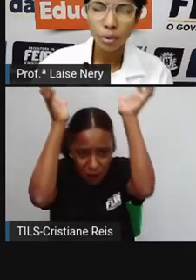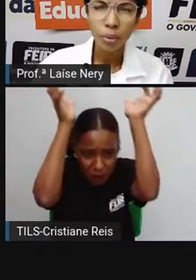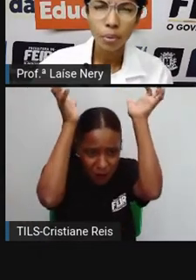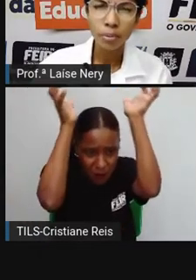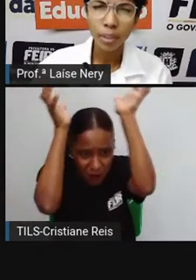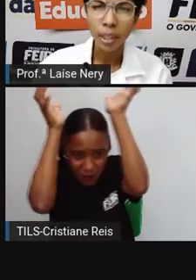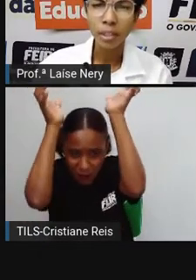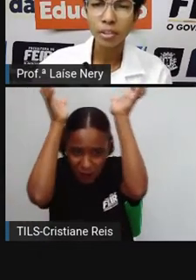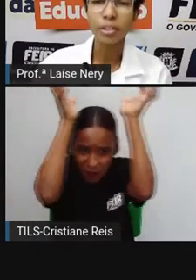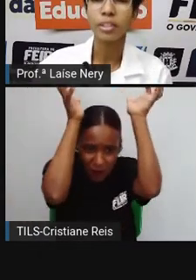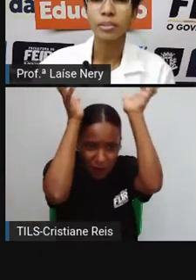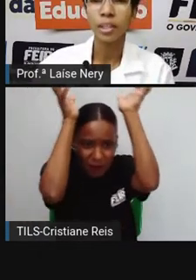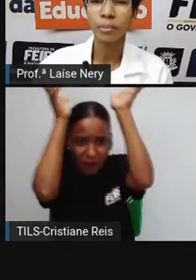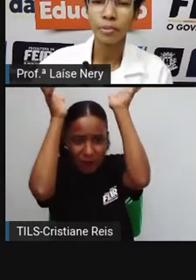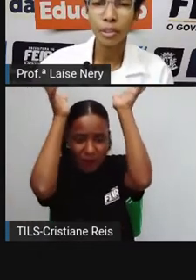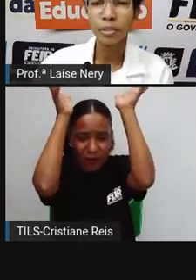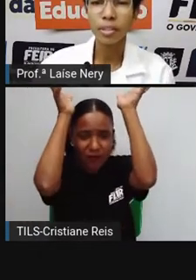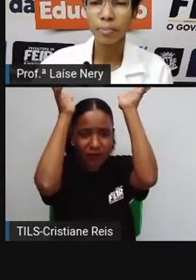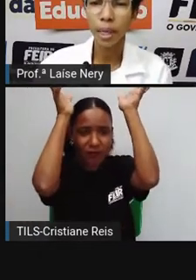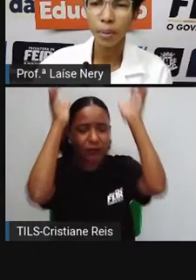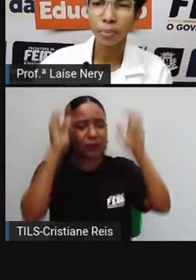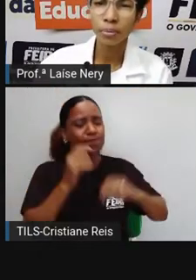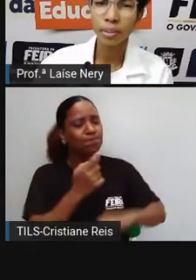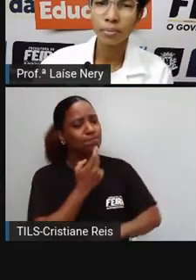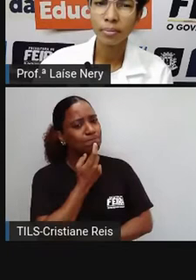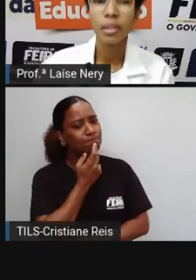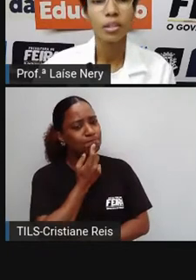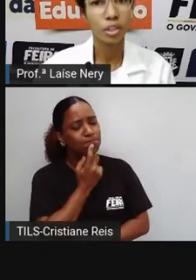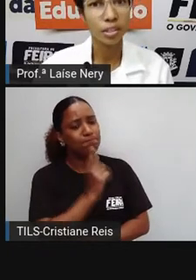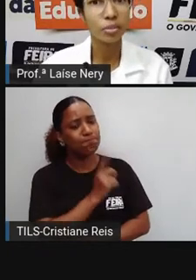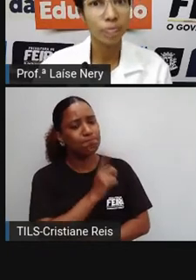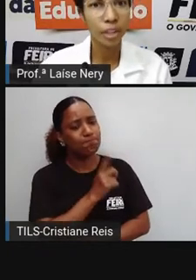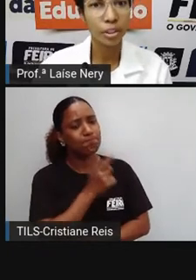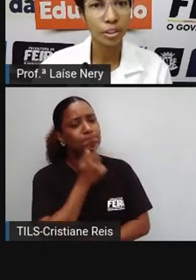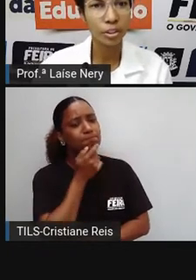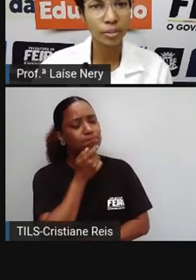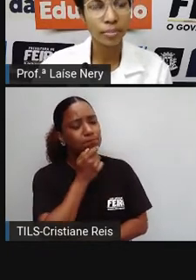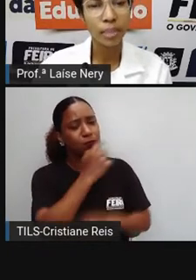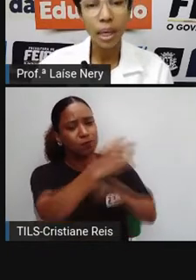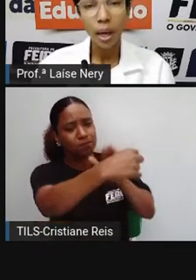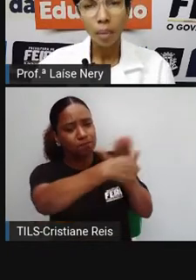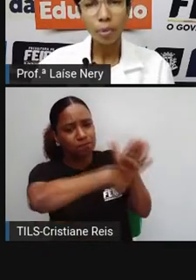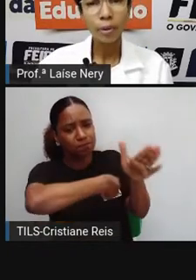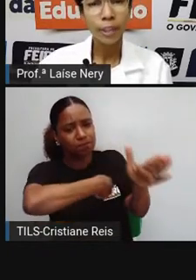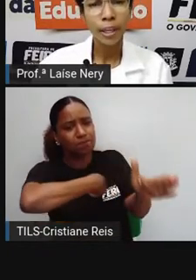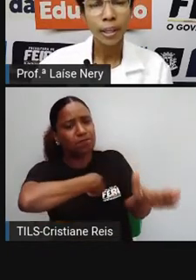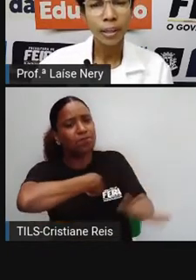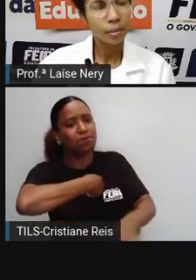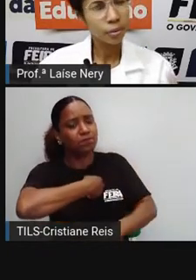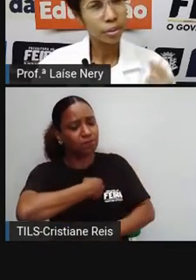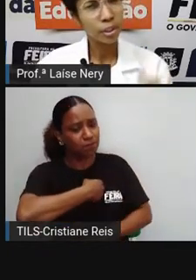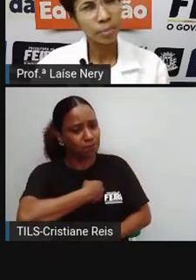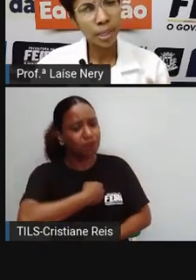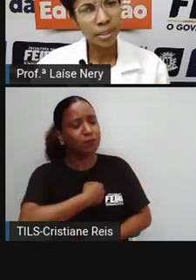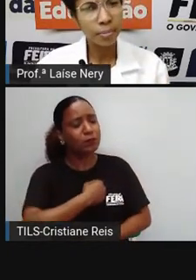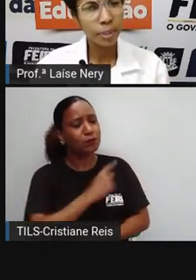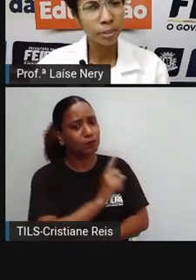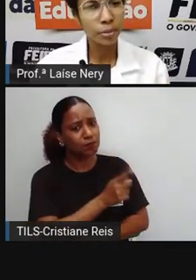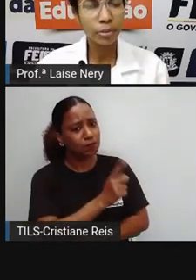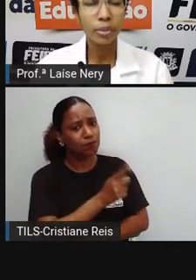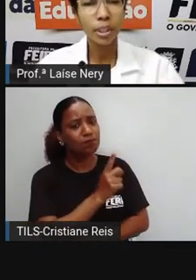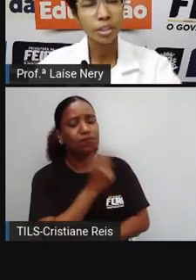Estou contente que tenha me feito essa pergunta, disse o viajante, por que eu não tinha